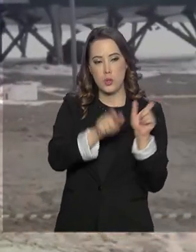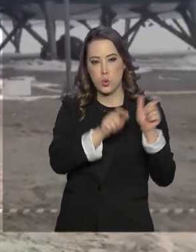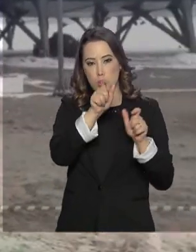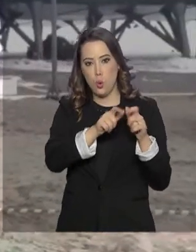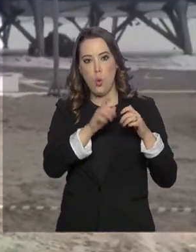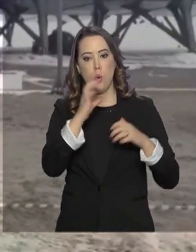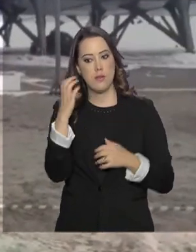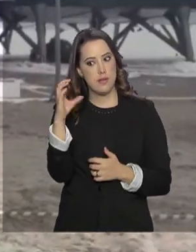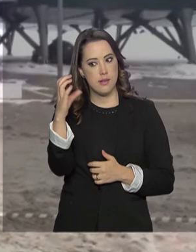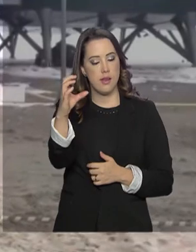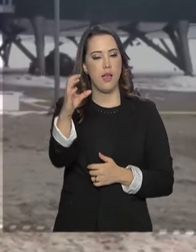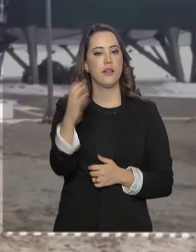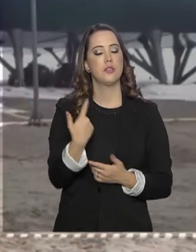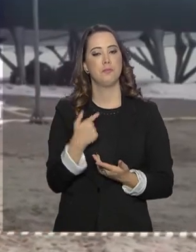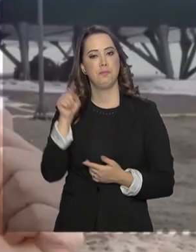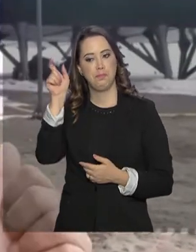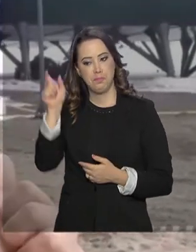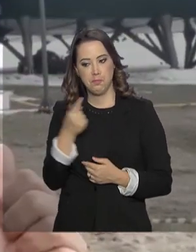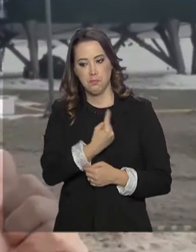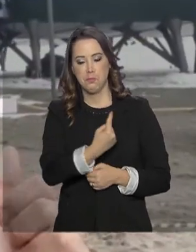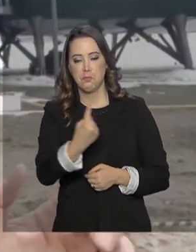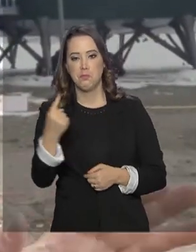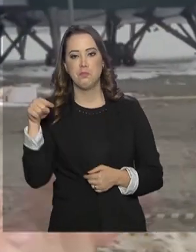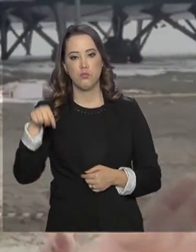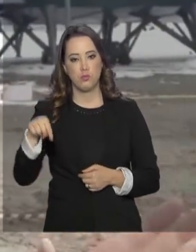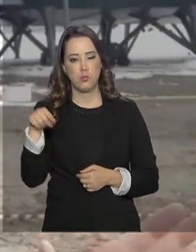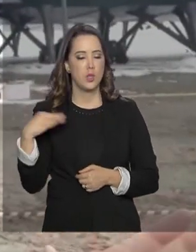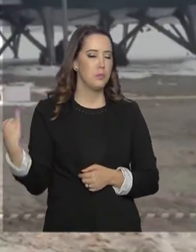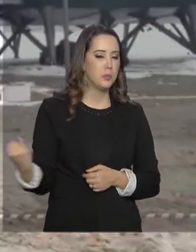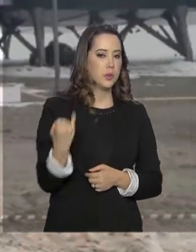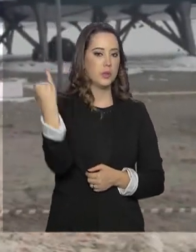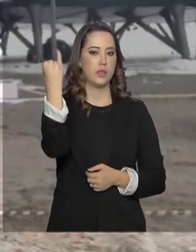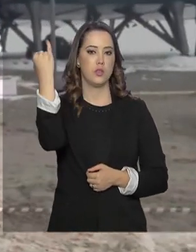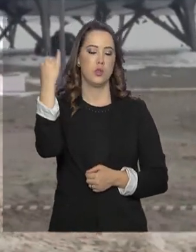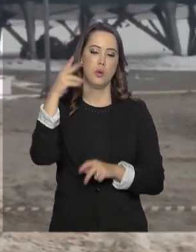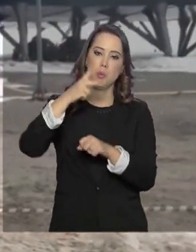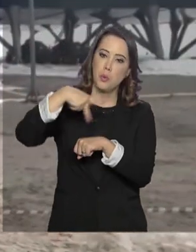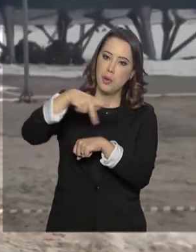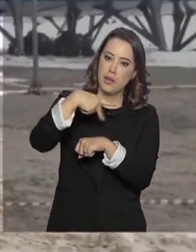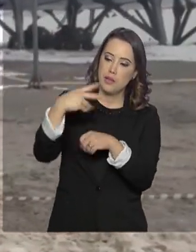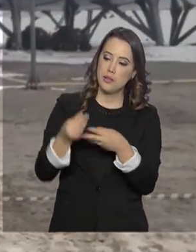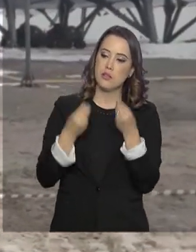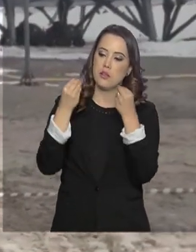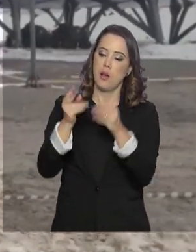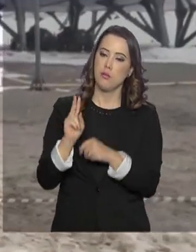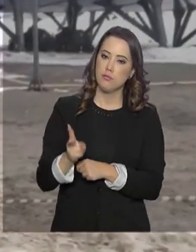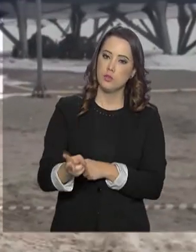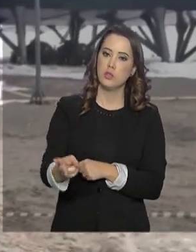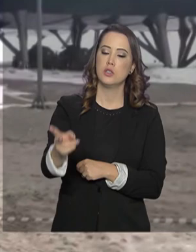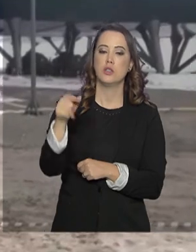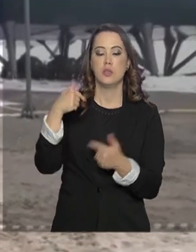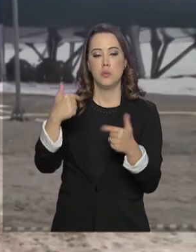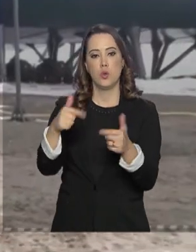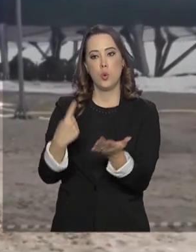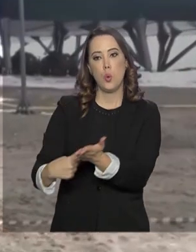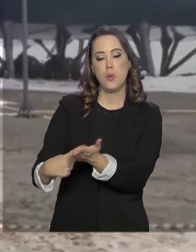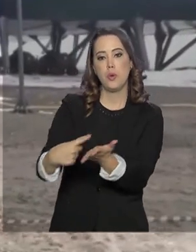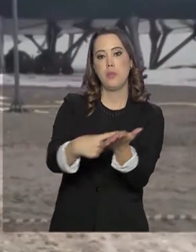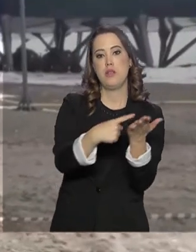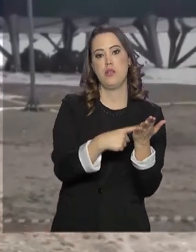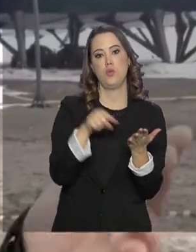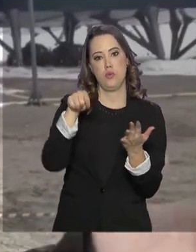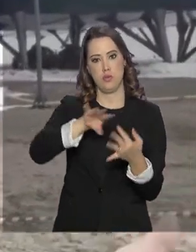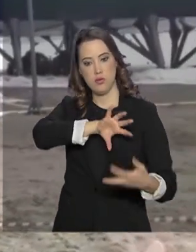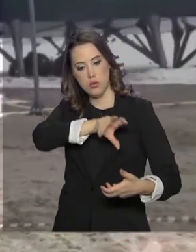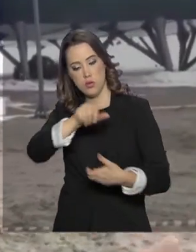Essa presença de pesquisas na agência brasileira é fundamental para o país garantir a sua permanência no Tratado Antártico, que